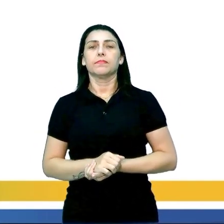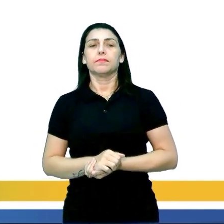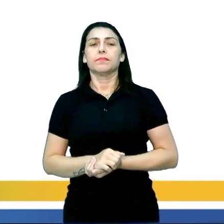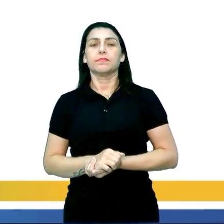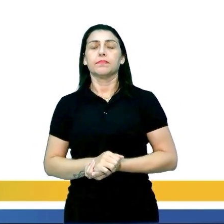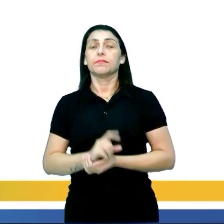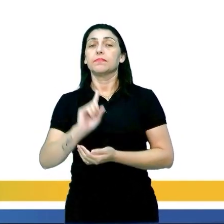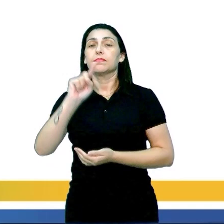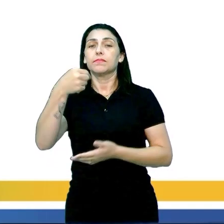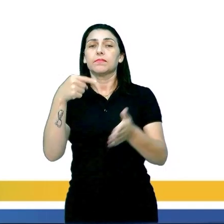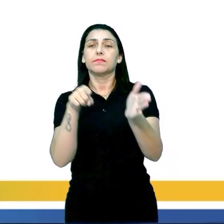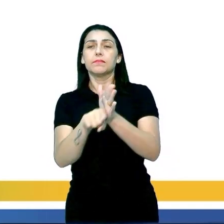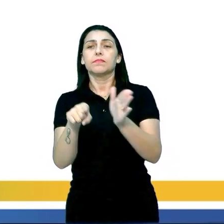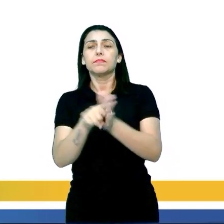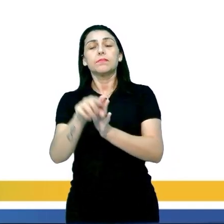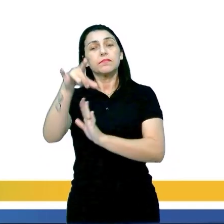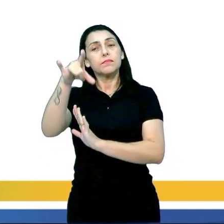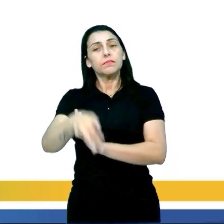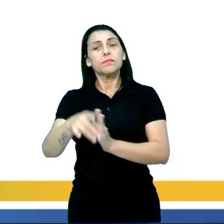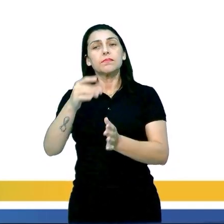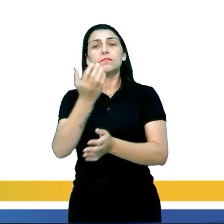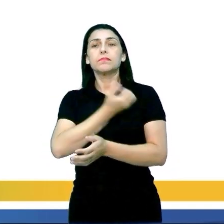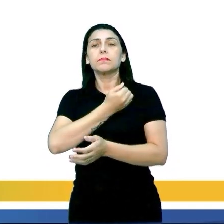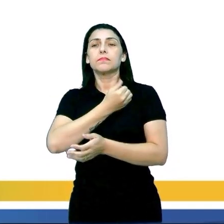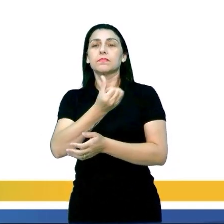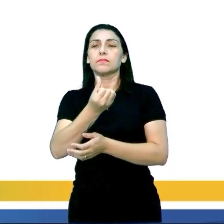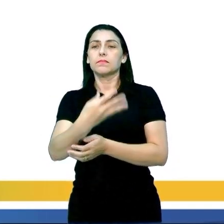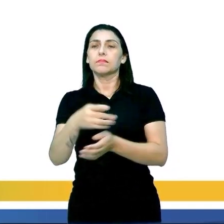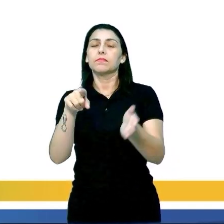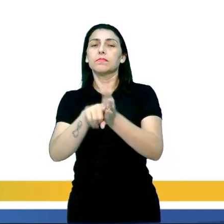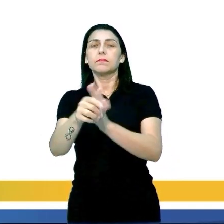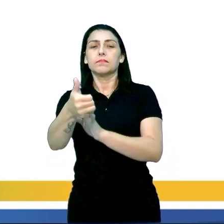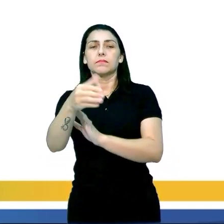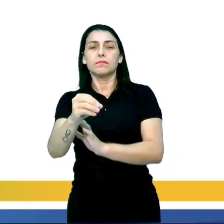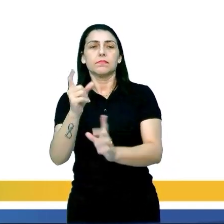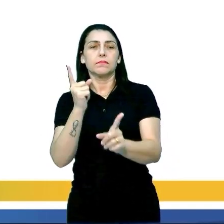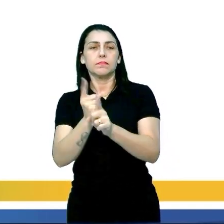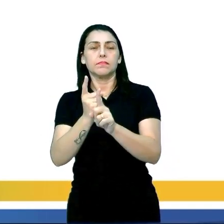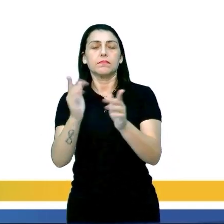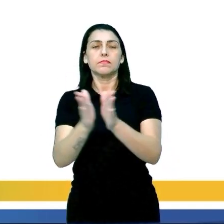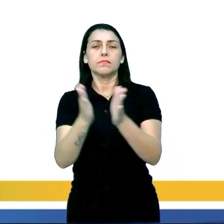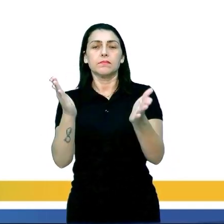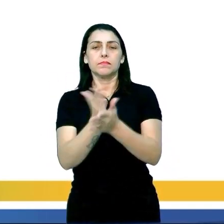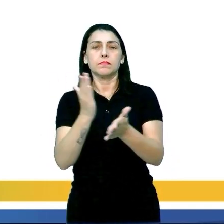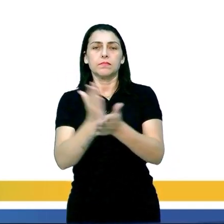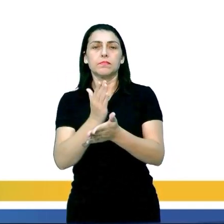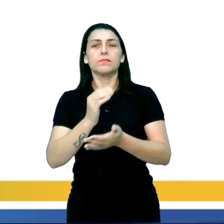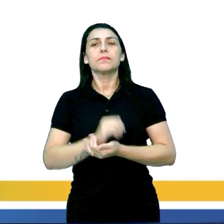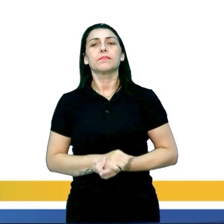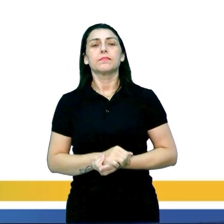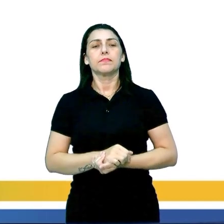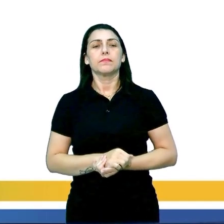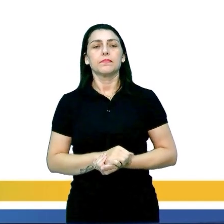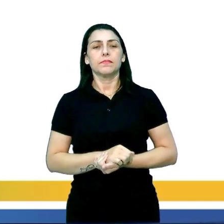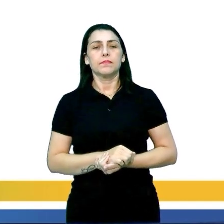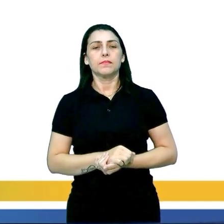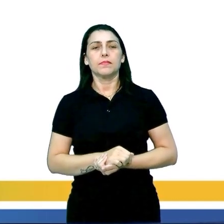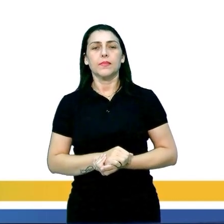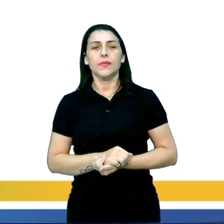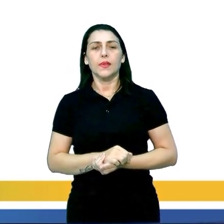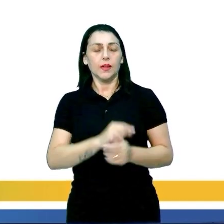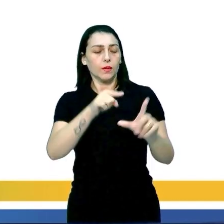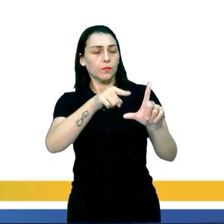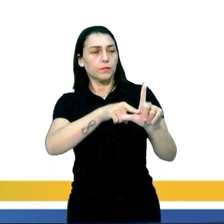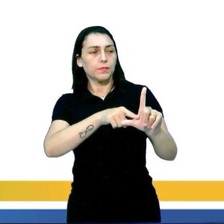Então, próxima questão e a última, né? Que é encontrada lá na prova Enem, do primeiro ano do ensino médio, página 64,